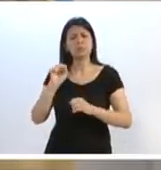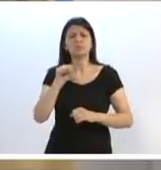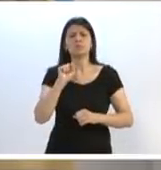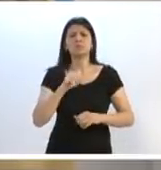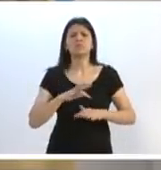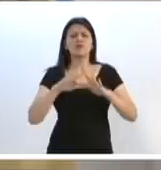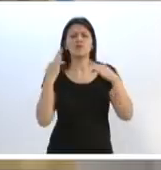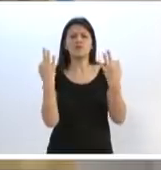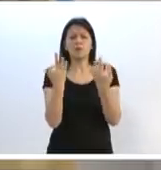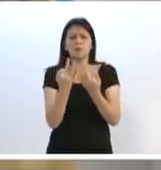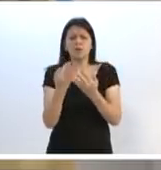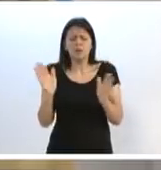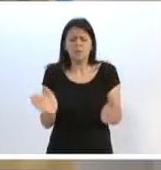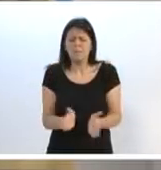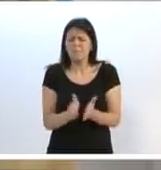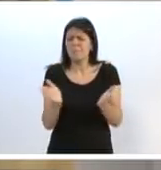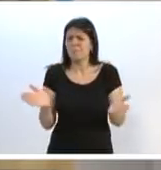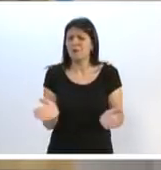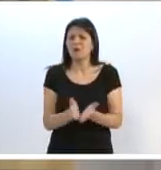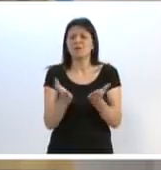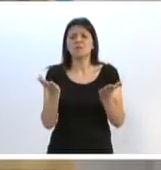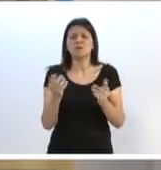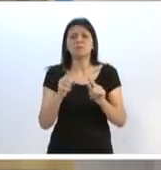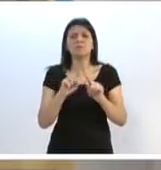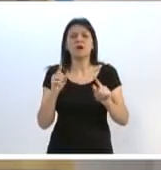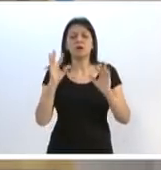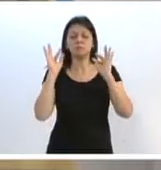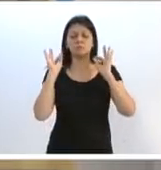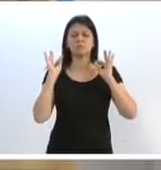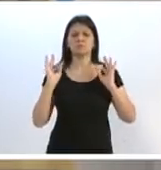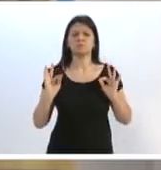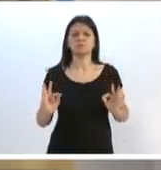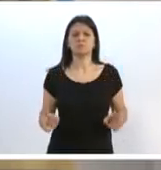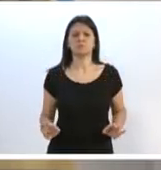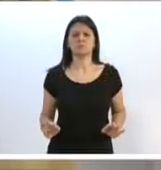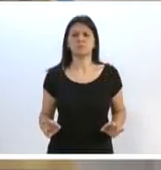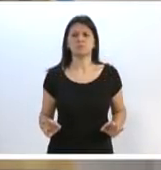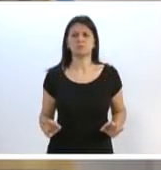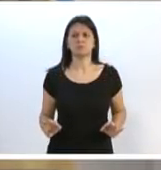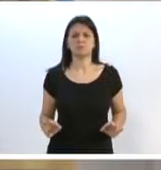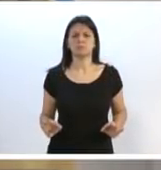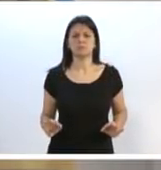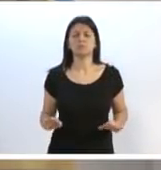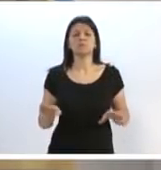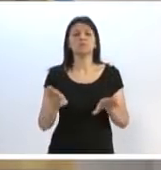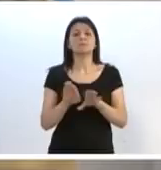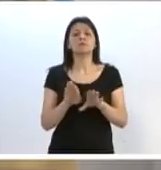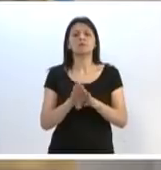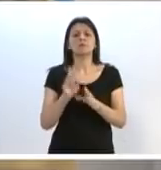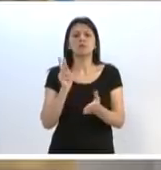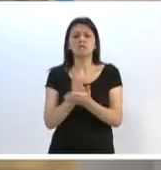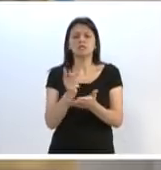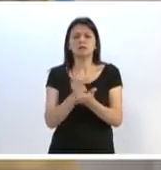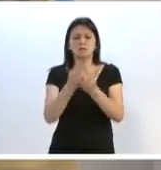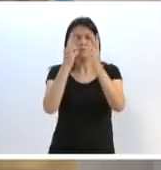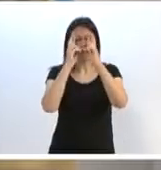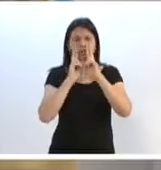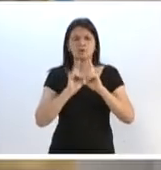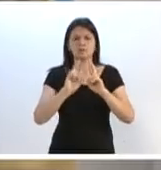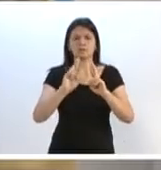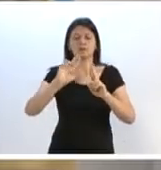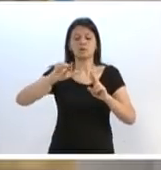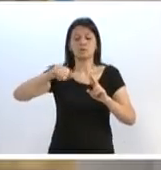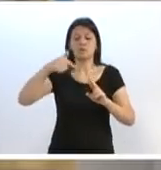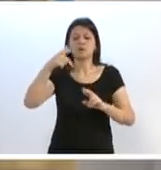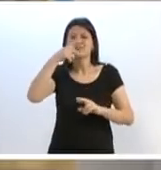Família humilde, família pobre, mas honesta. E, acima de tudo, sempre respeitando as outras